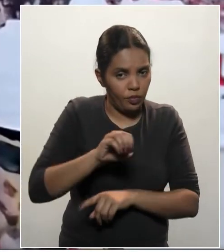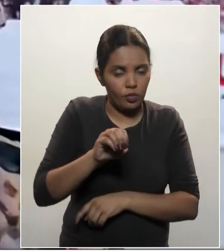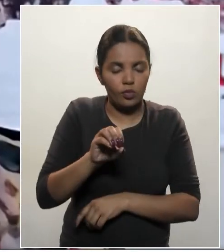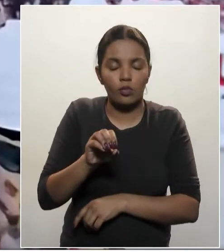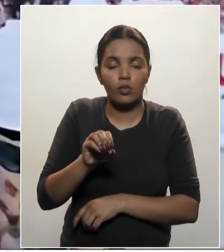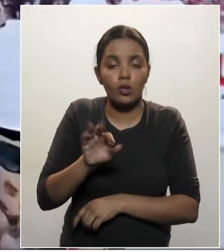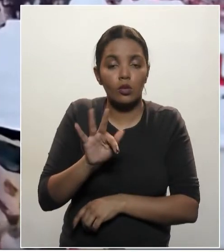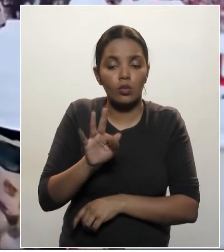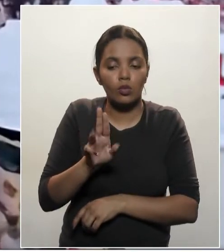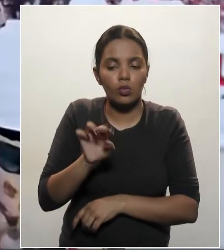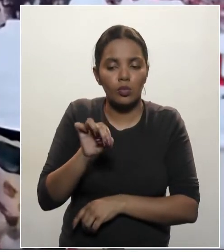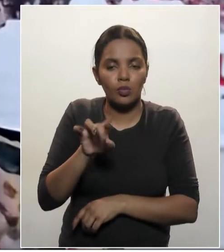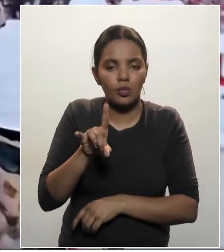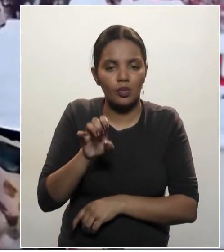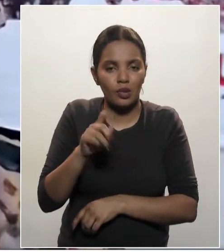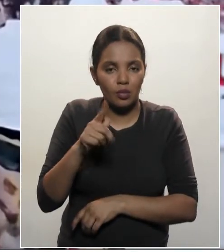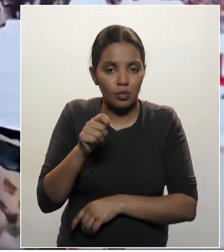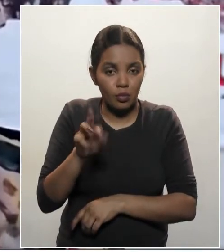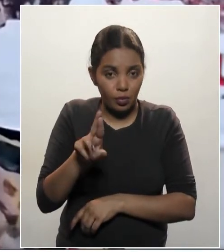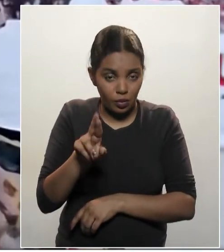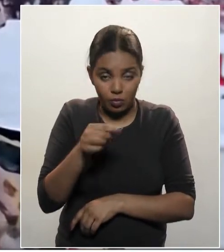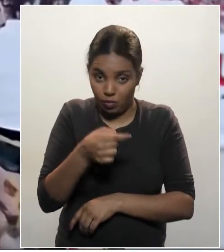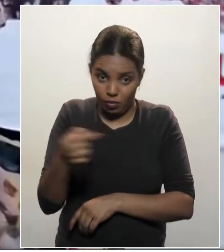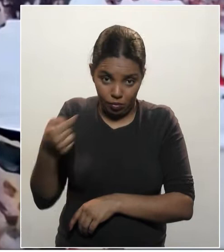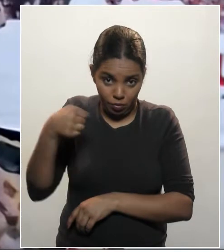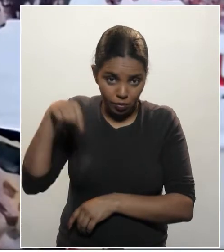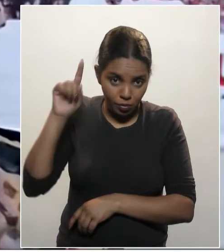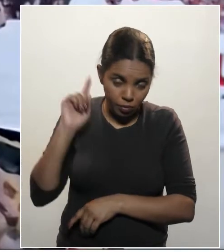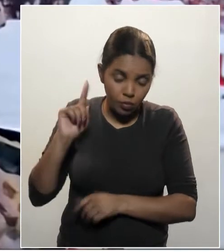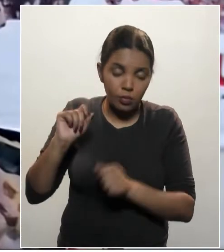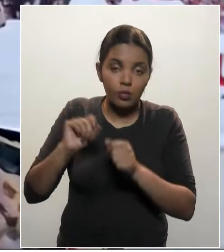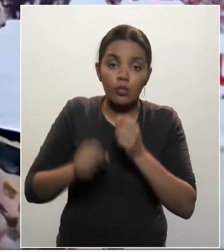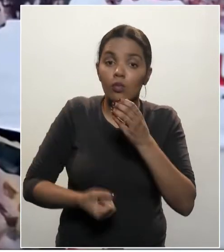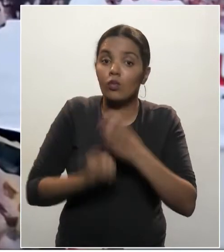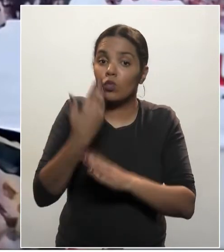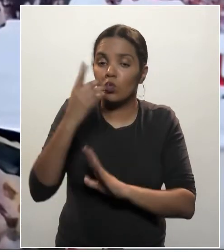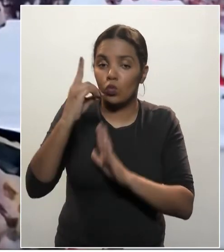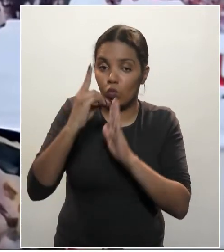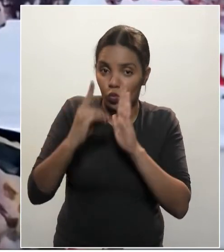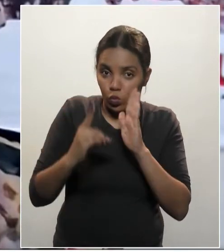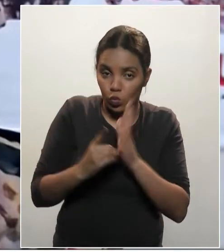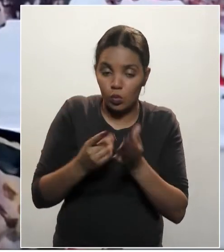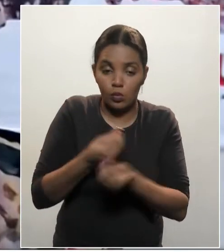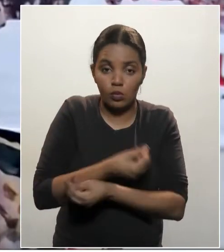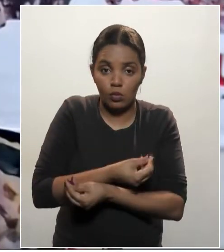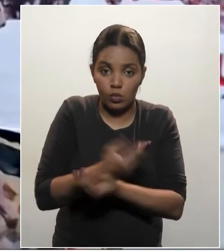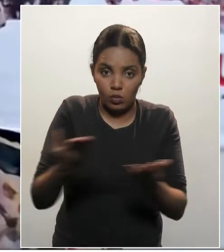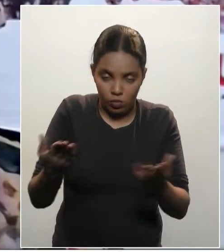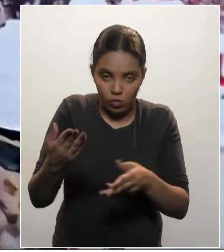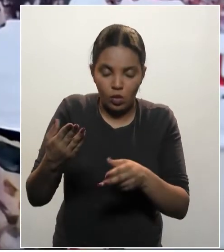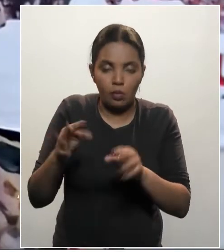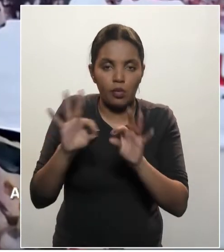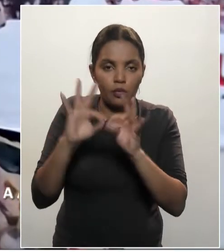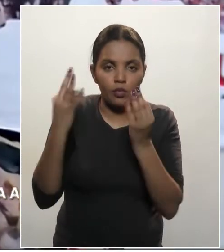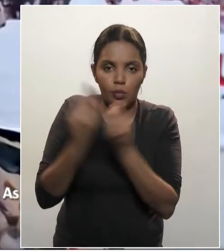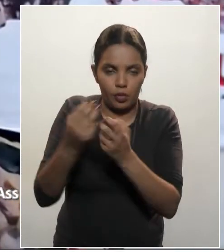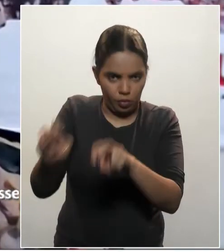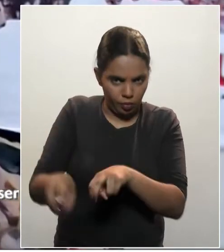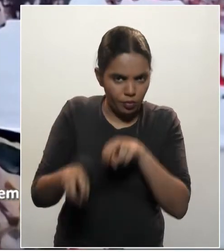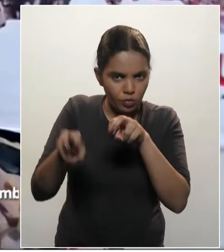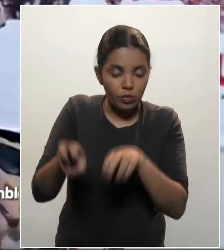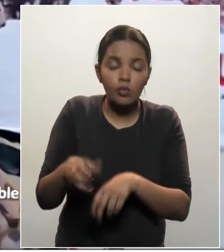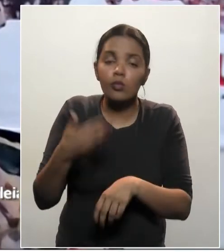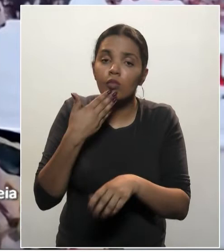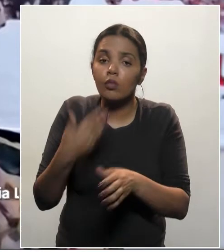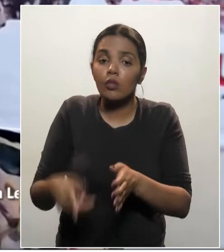encaminhou, na semana passada, um documento a todas as cooperativas da agricultura familiar, solicitando a